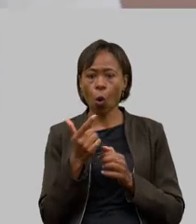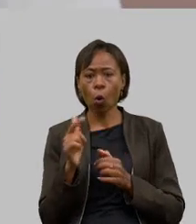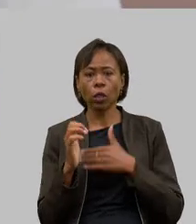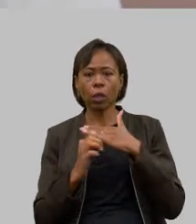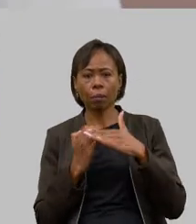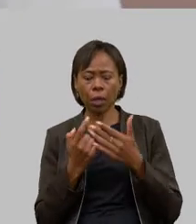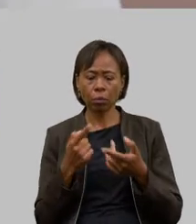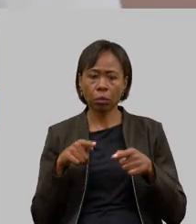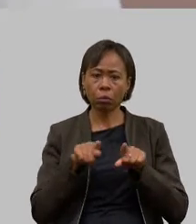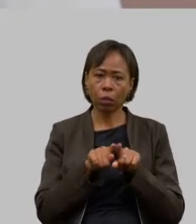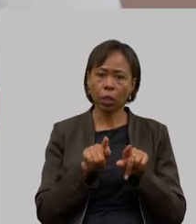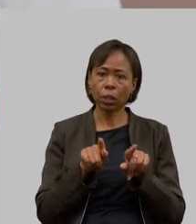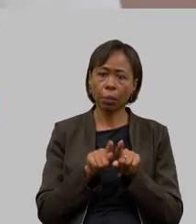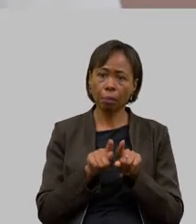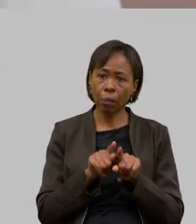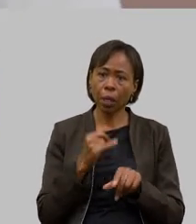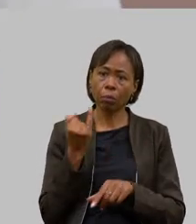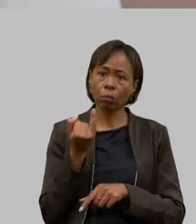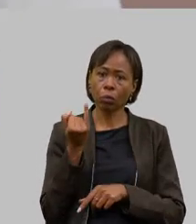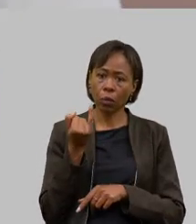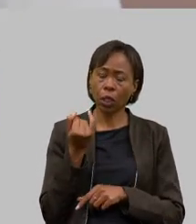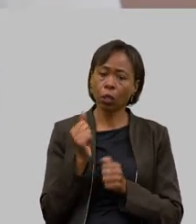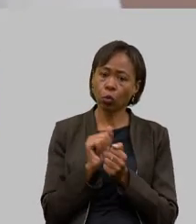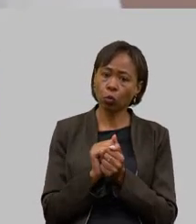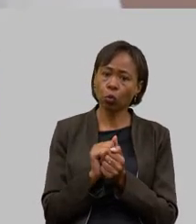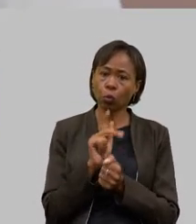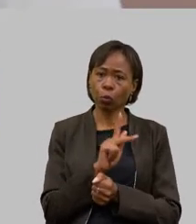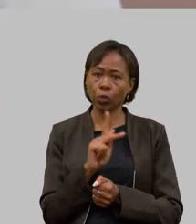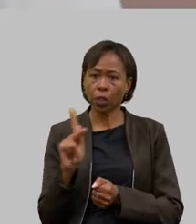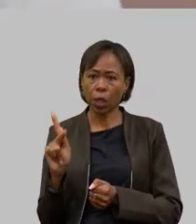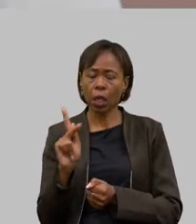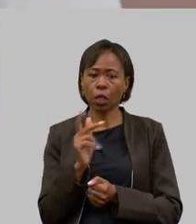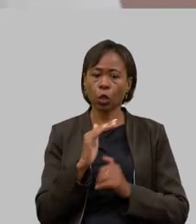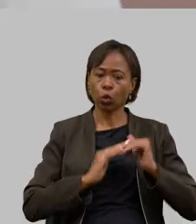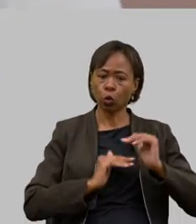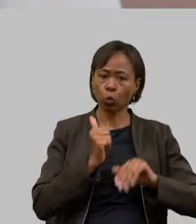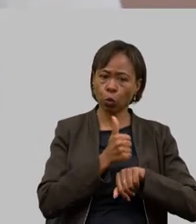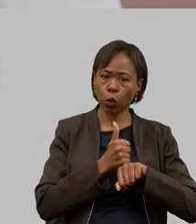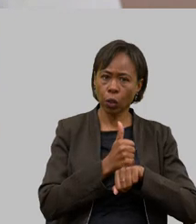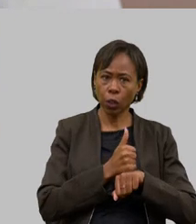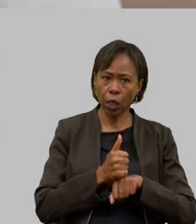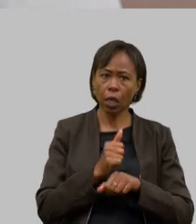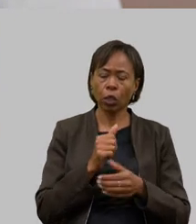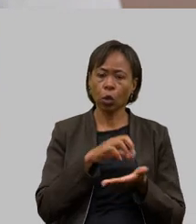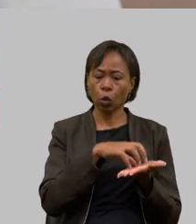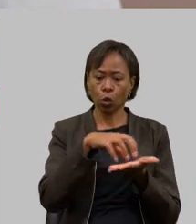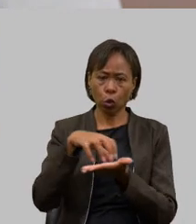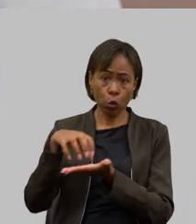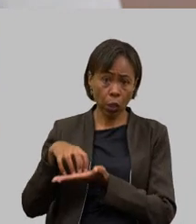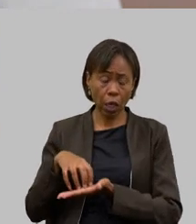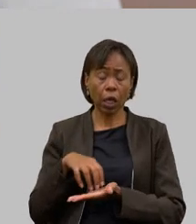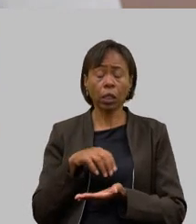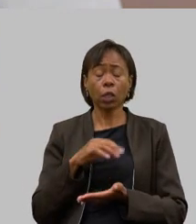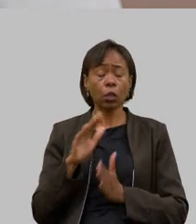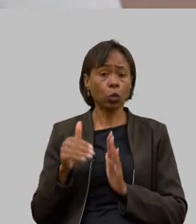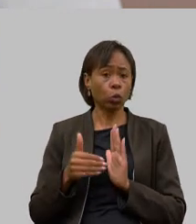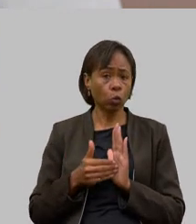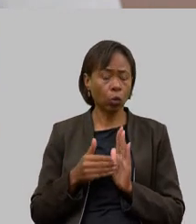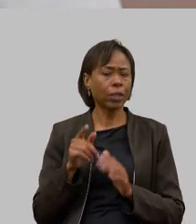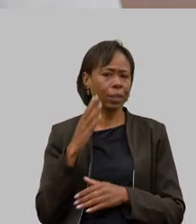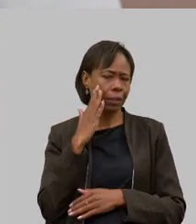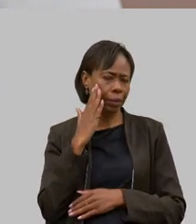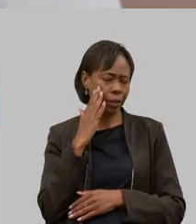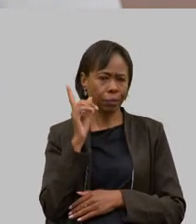perfeito junto com os presidentes junto com o corpo técnico o IME é matéria é para a mig a gente sabe das dificuldades que temos